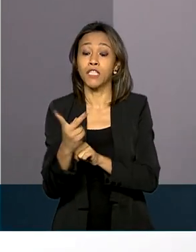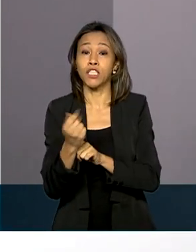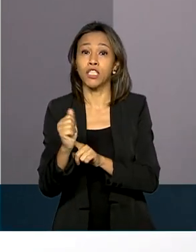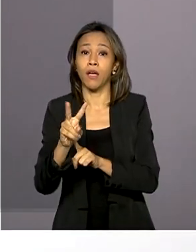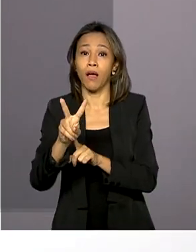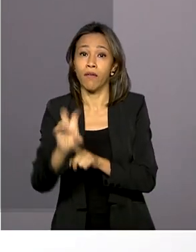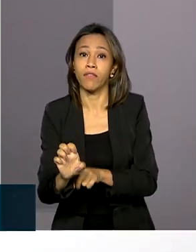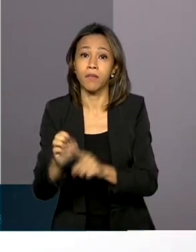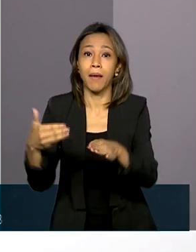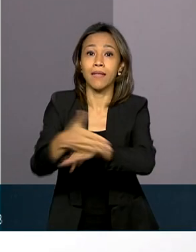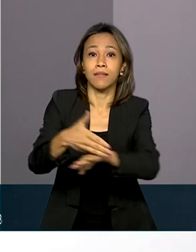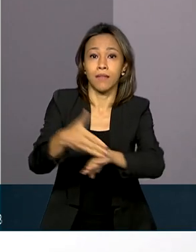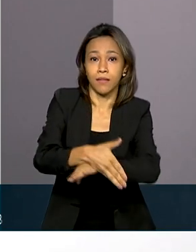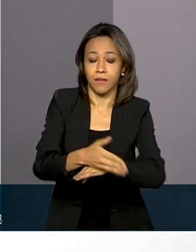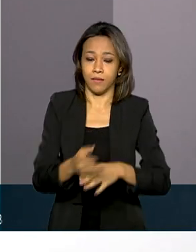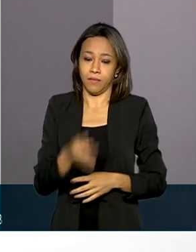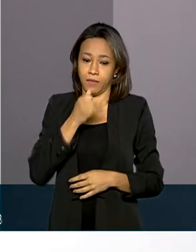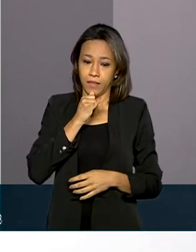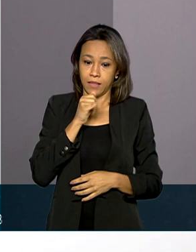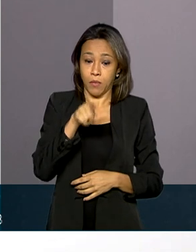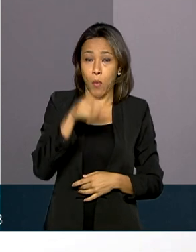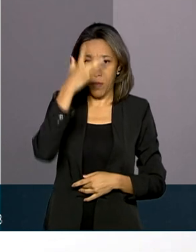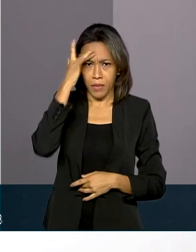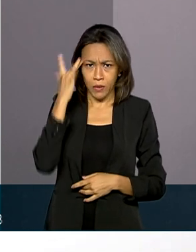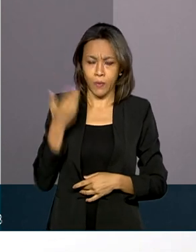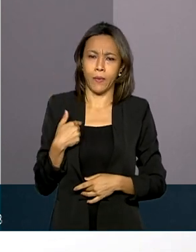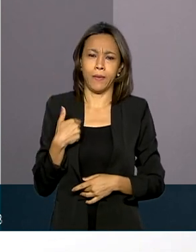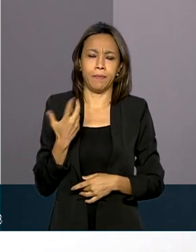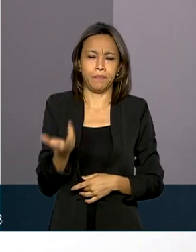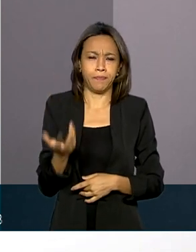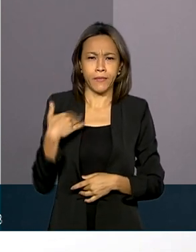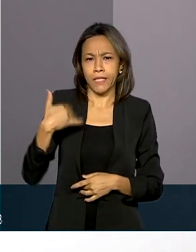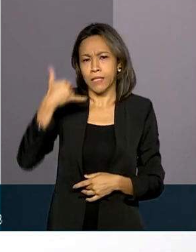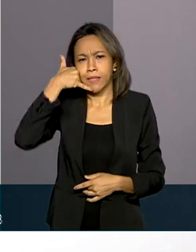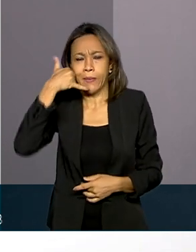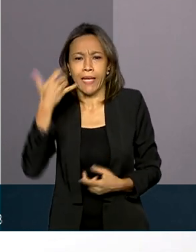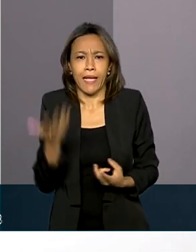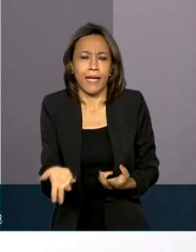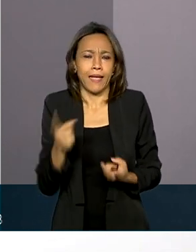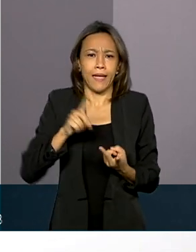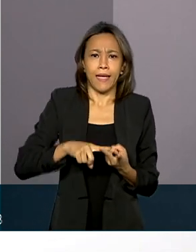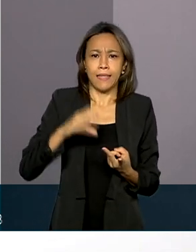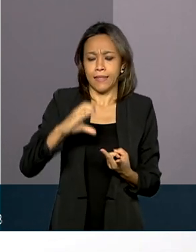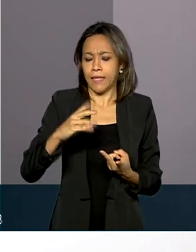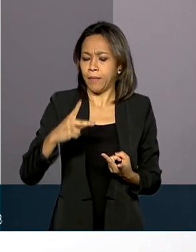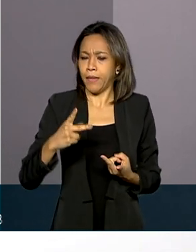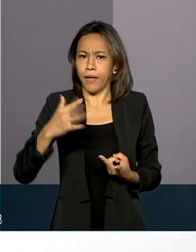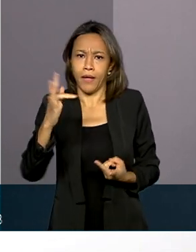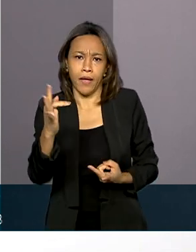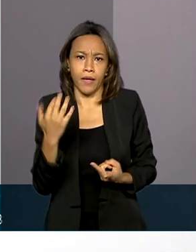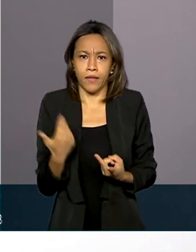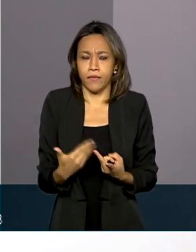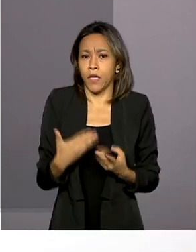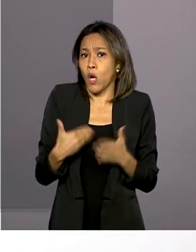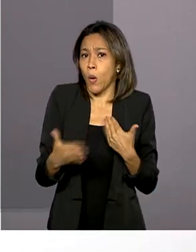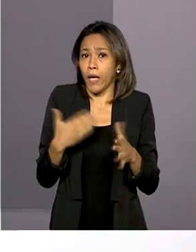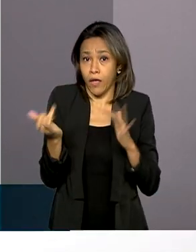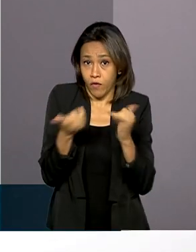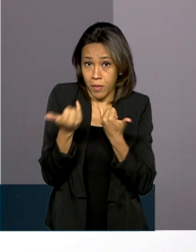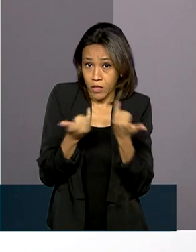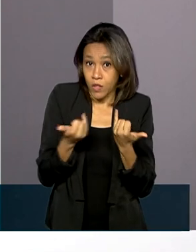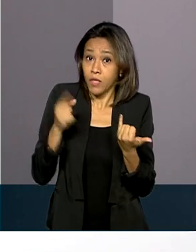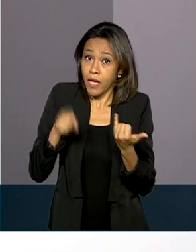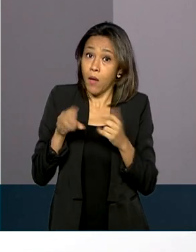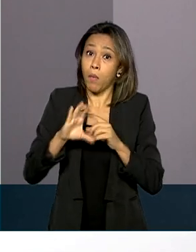pessoa vai ligar uma determinada informação, seja telefone celular, seja CPF, enfim, qualquer das chaves